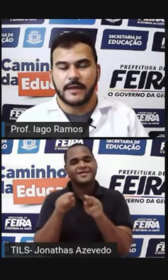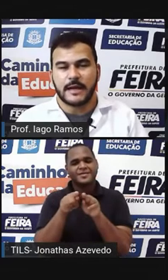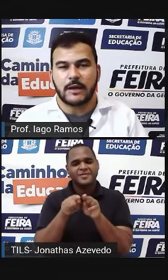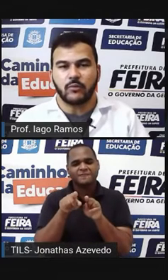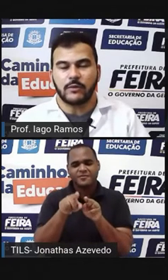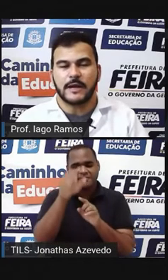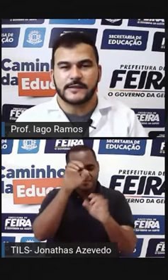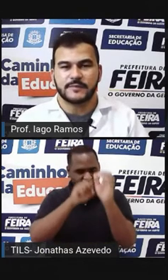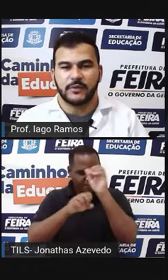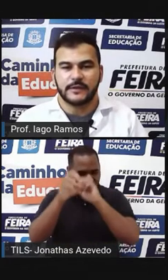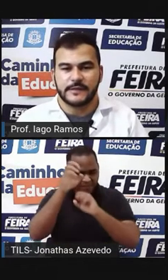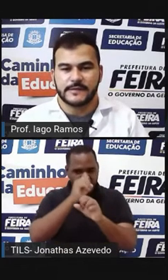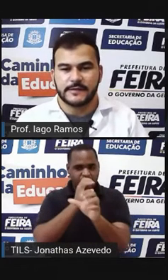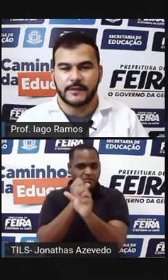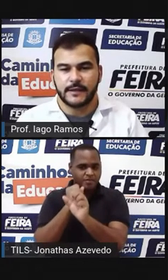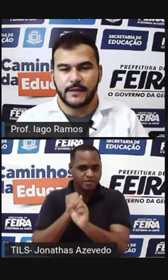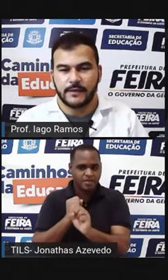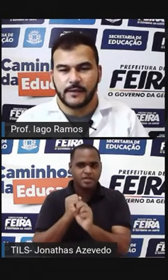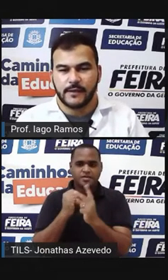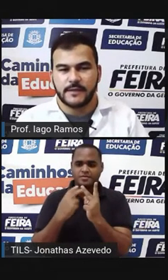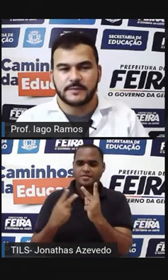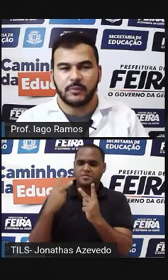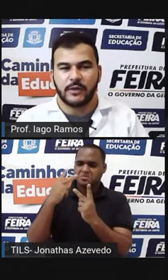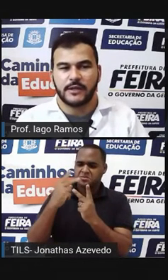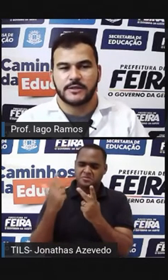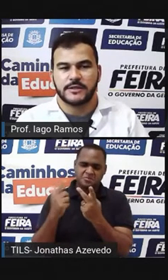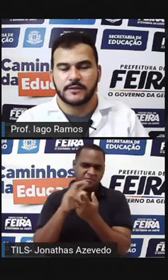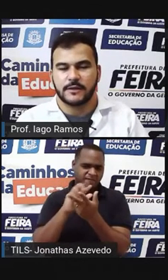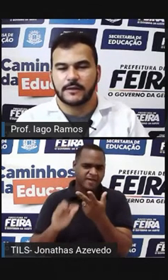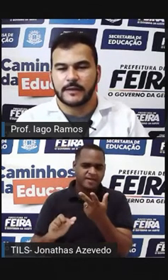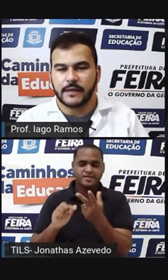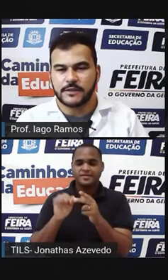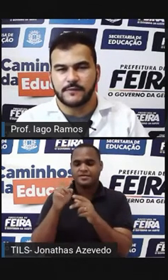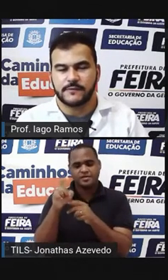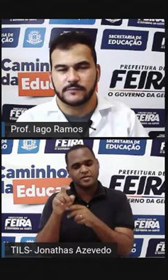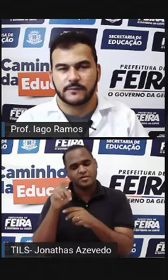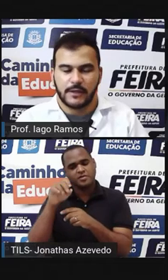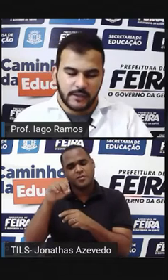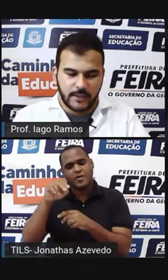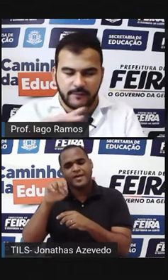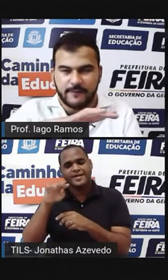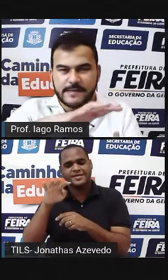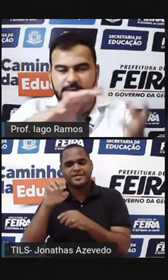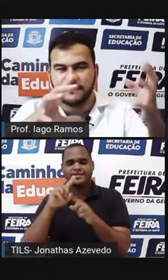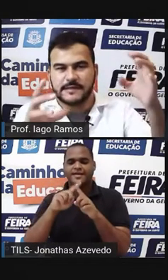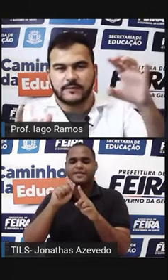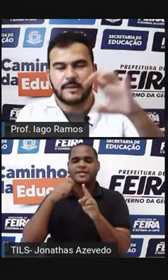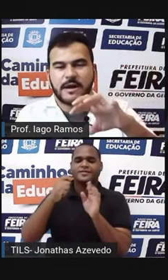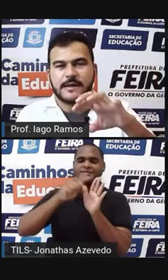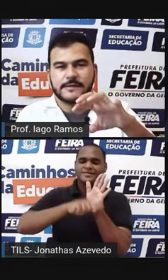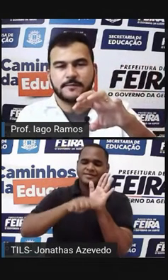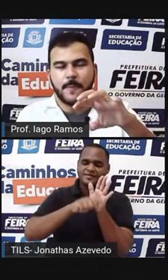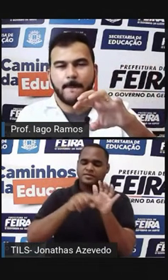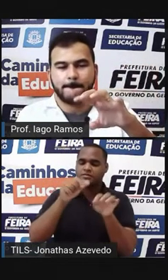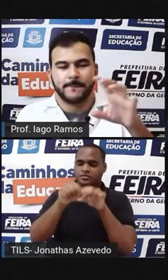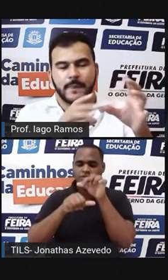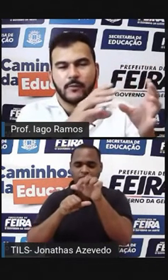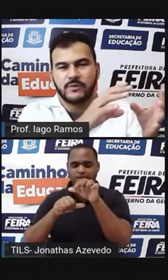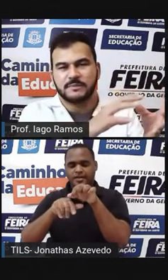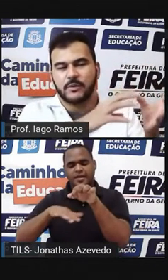também A calcular essas potências Que tem expoente negativo Que faz a inversão da base